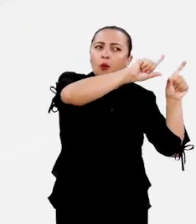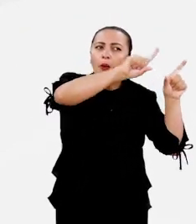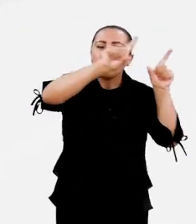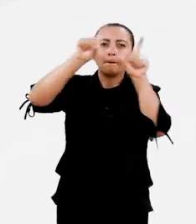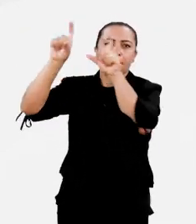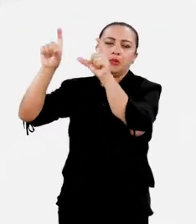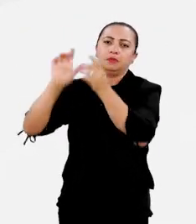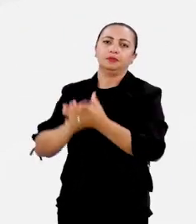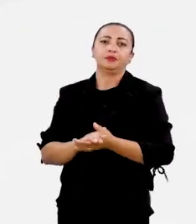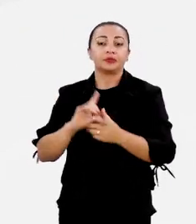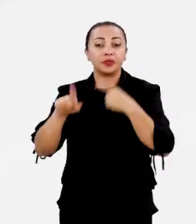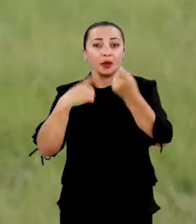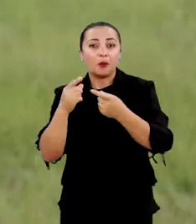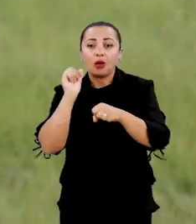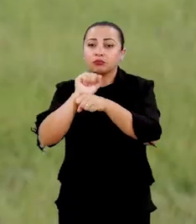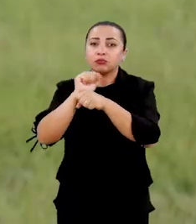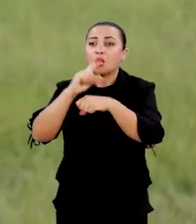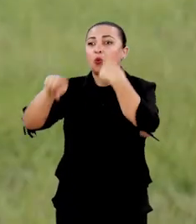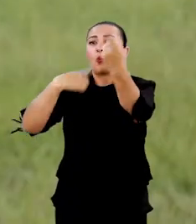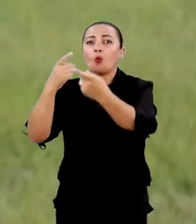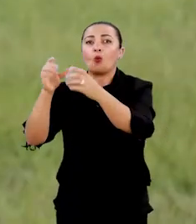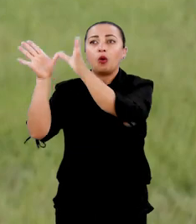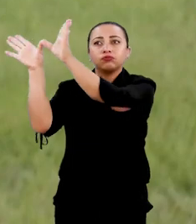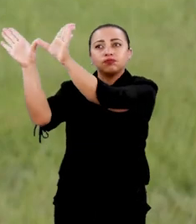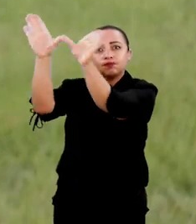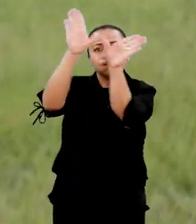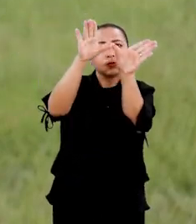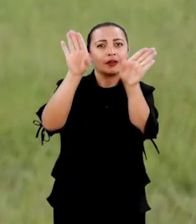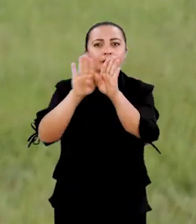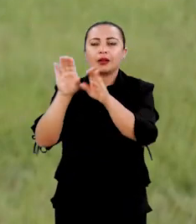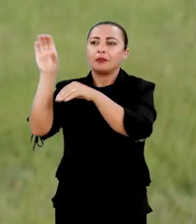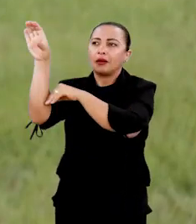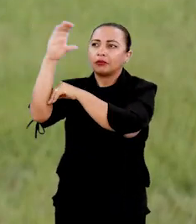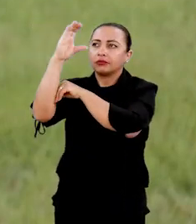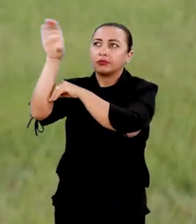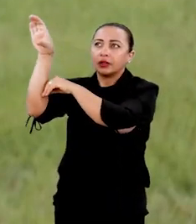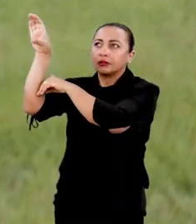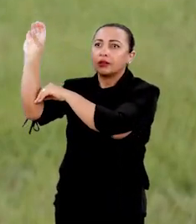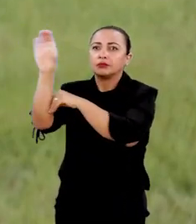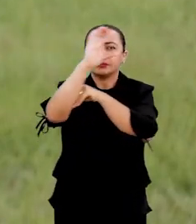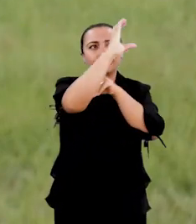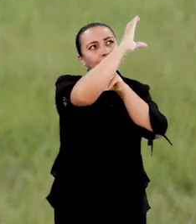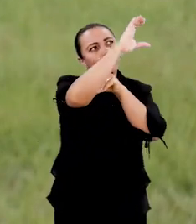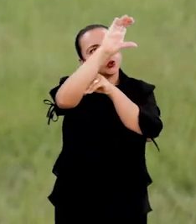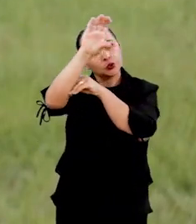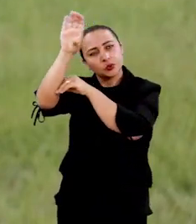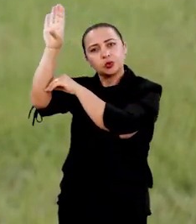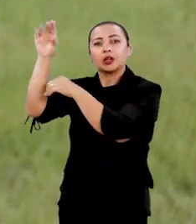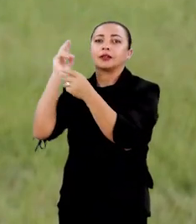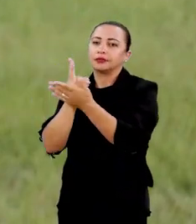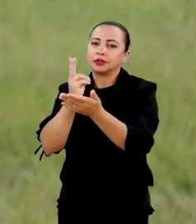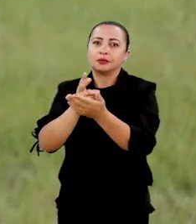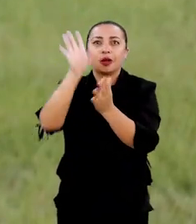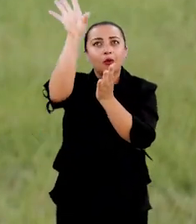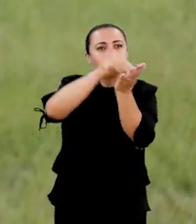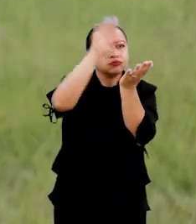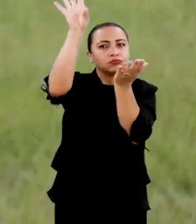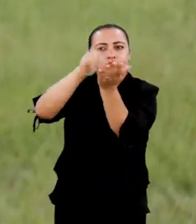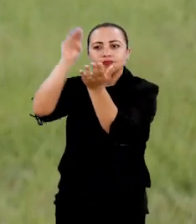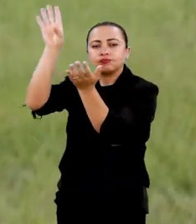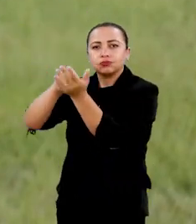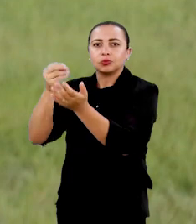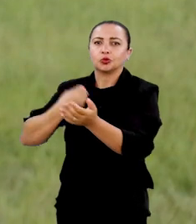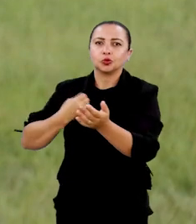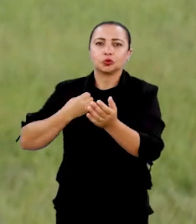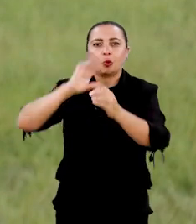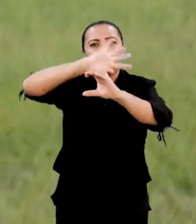percurso dele. Aí, depois, espera o próximo satélite, também aponta para ele e acompanha. Então, nesse percurso, ele coleta